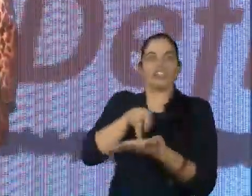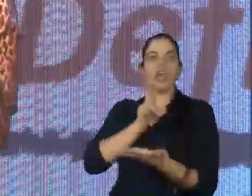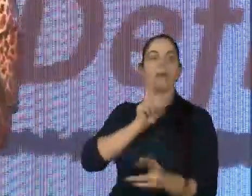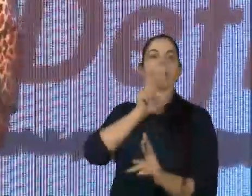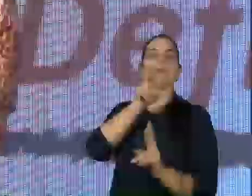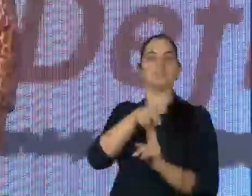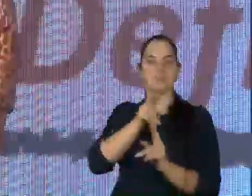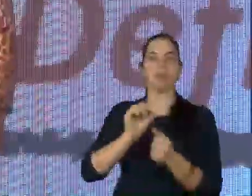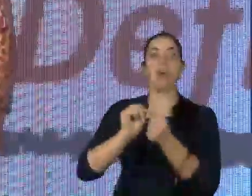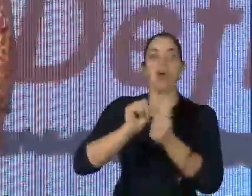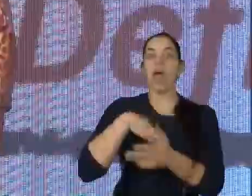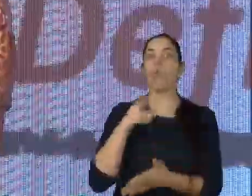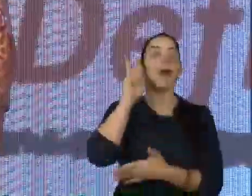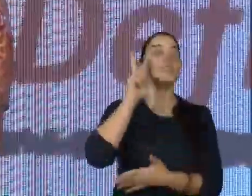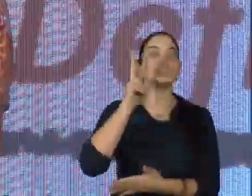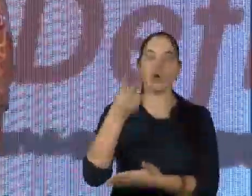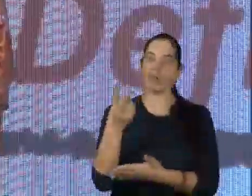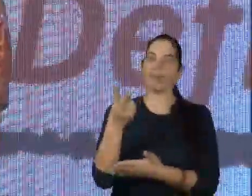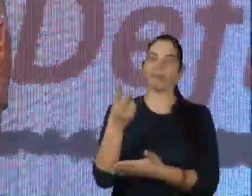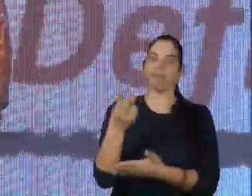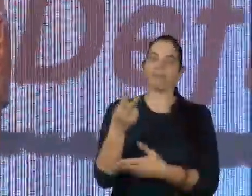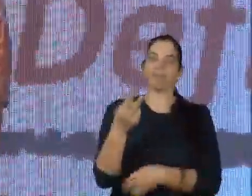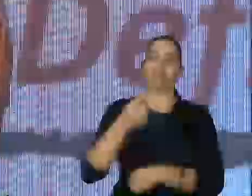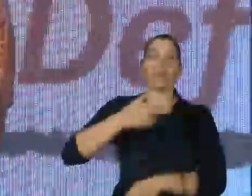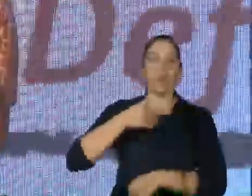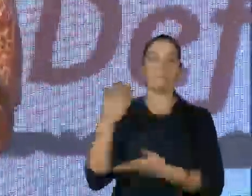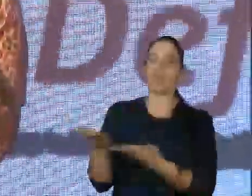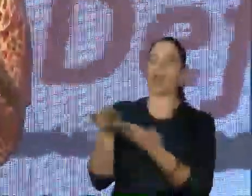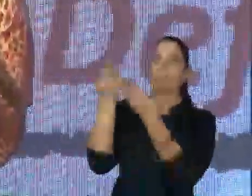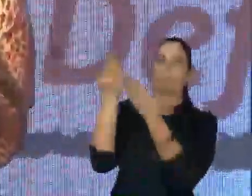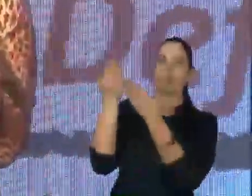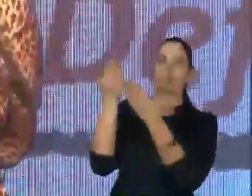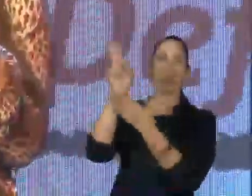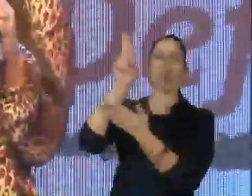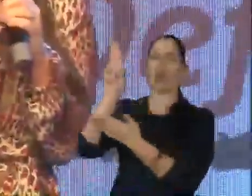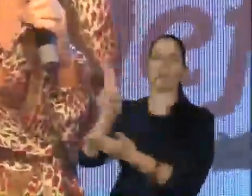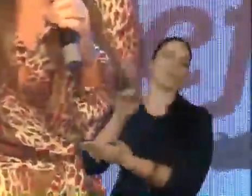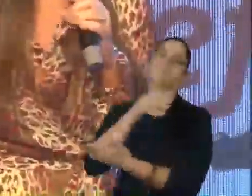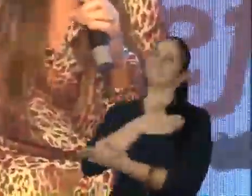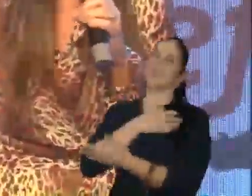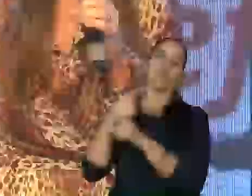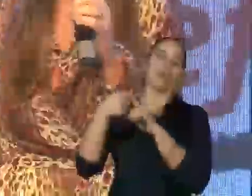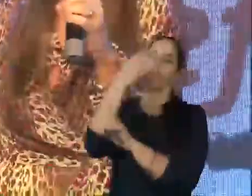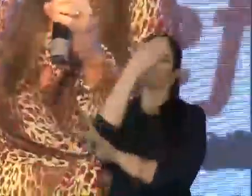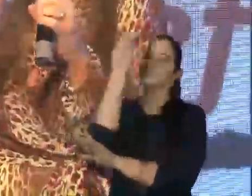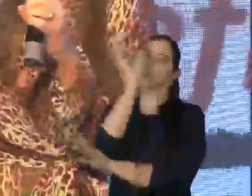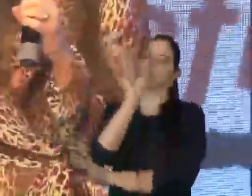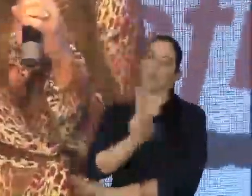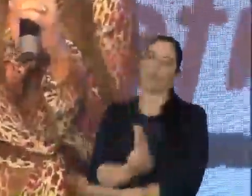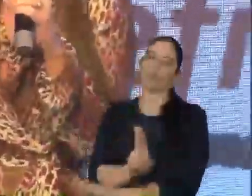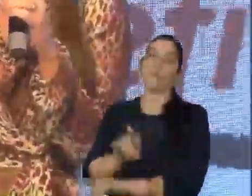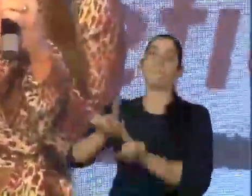continuando essa história. Então, a minha homenagem, eu nem vou falar nomes para não ser injusta, porque são muitas pessoas